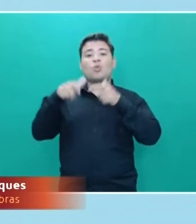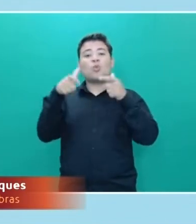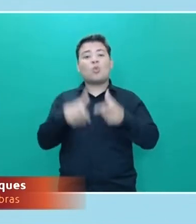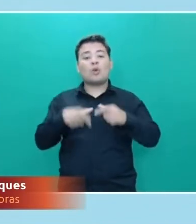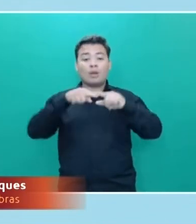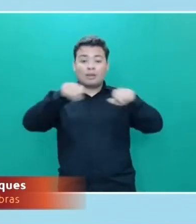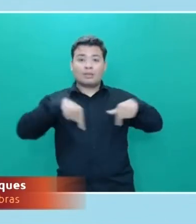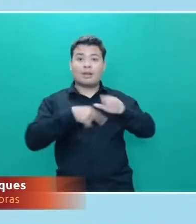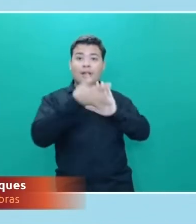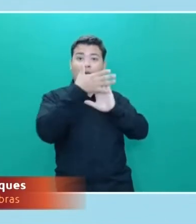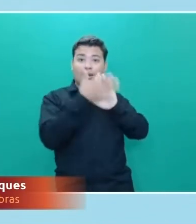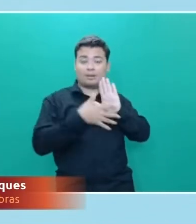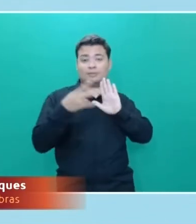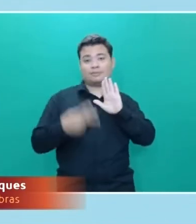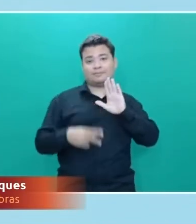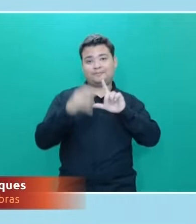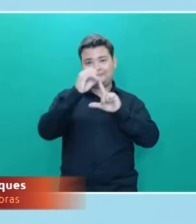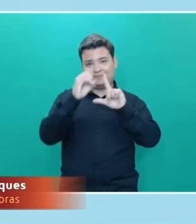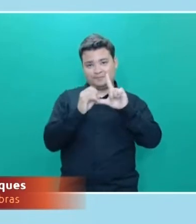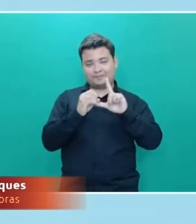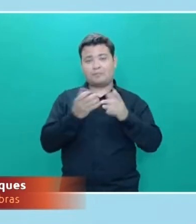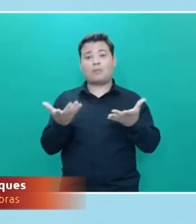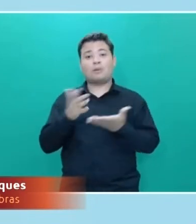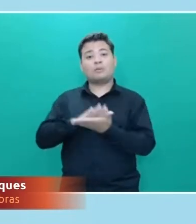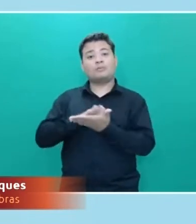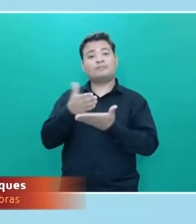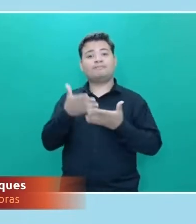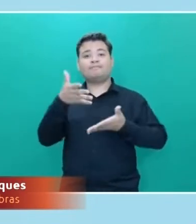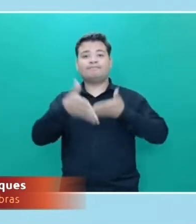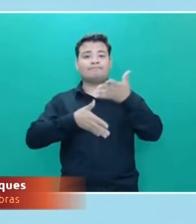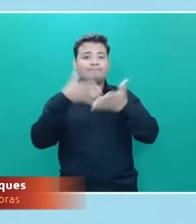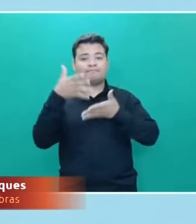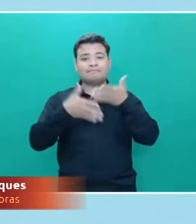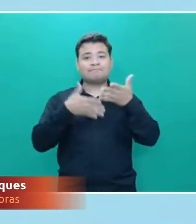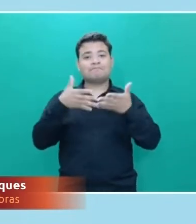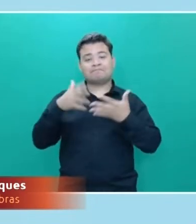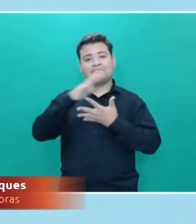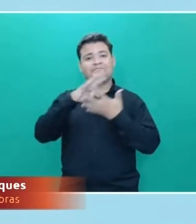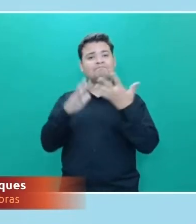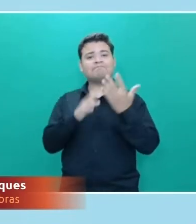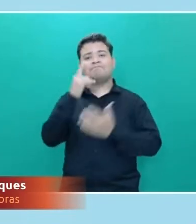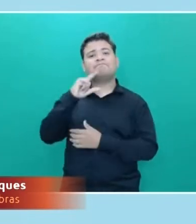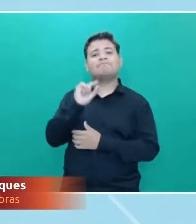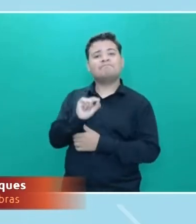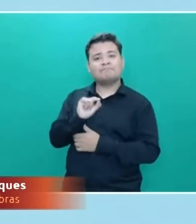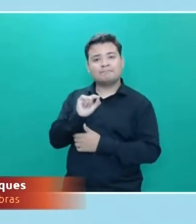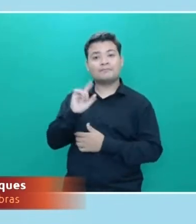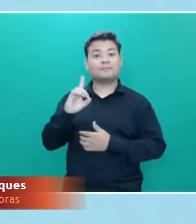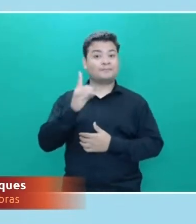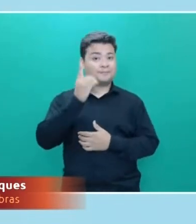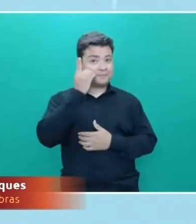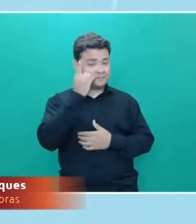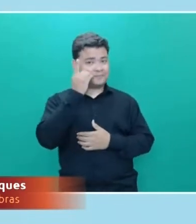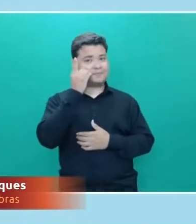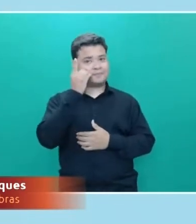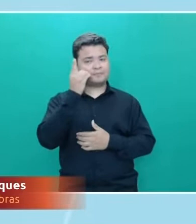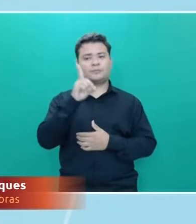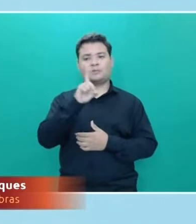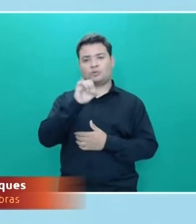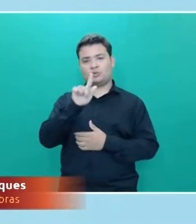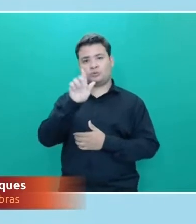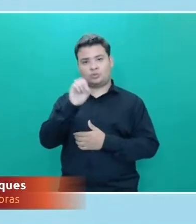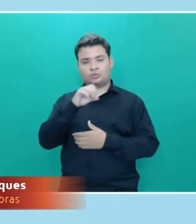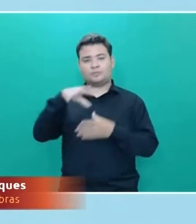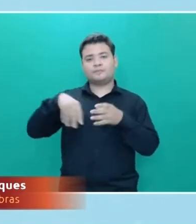TVUFG. Quem faz a interpretação para Libras no programa de hoje é o Diogo Marques. Ele é